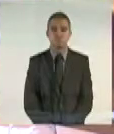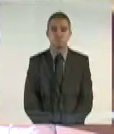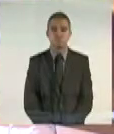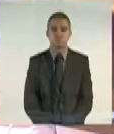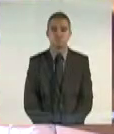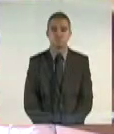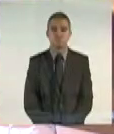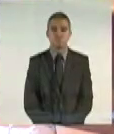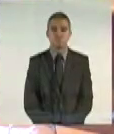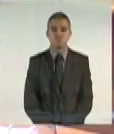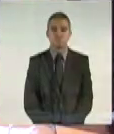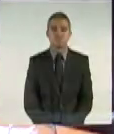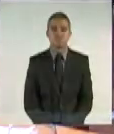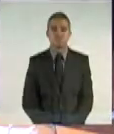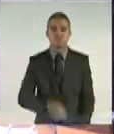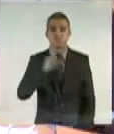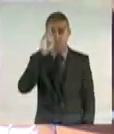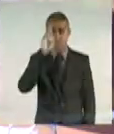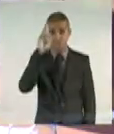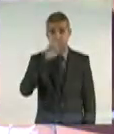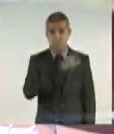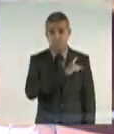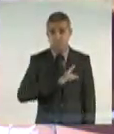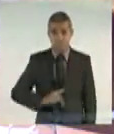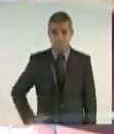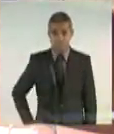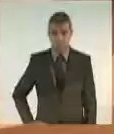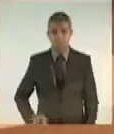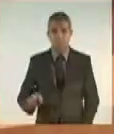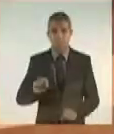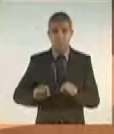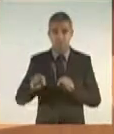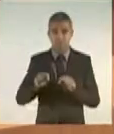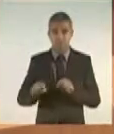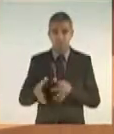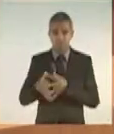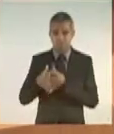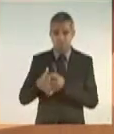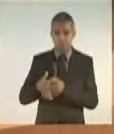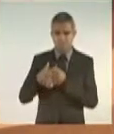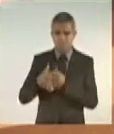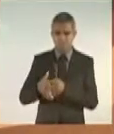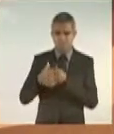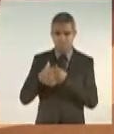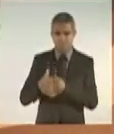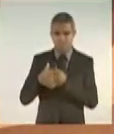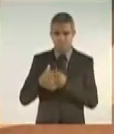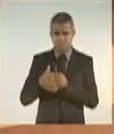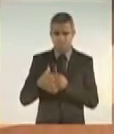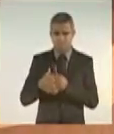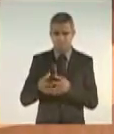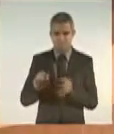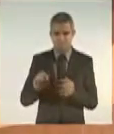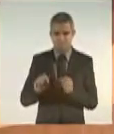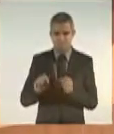Senhores deputados, quero dizer que essa confusão fez eu perder metade do meu tempo que ele tinha me cedido.